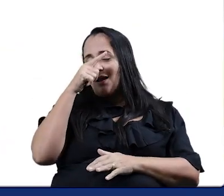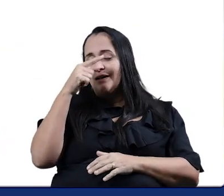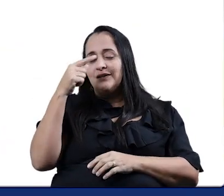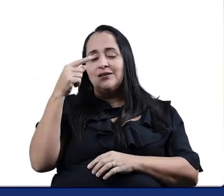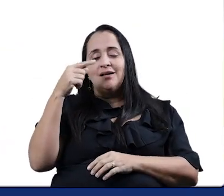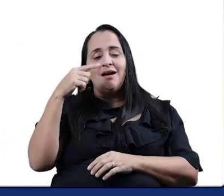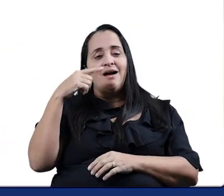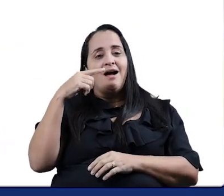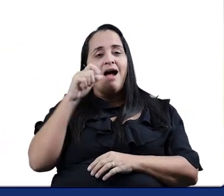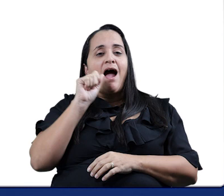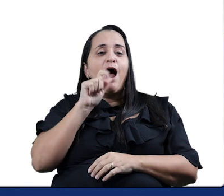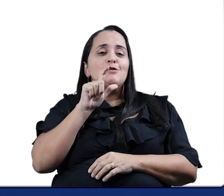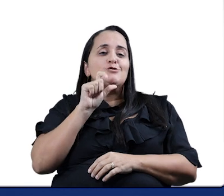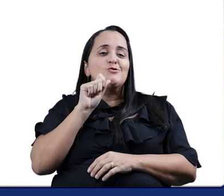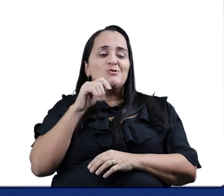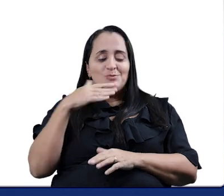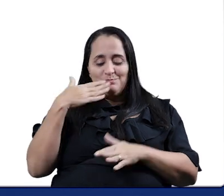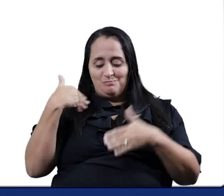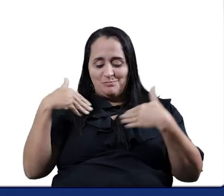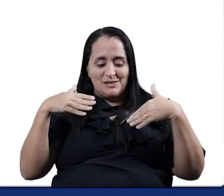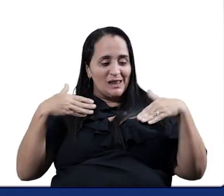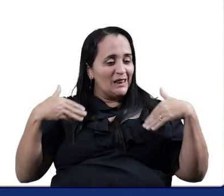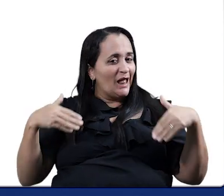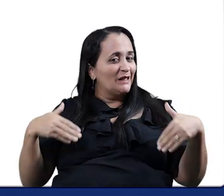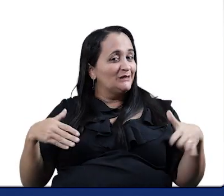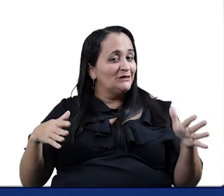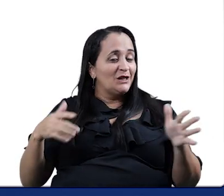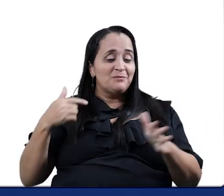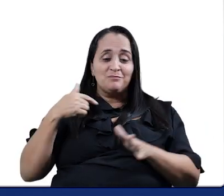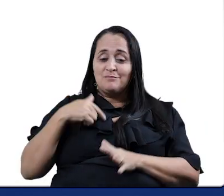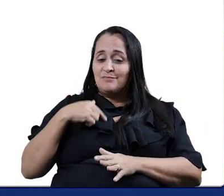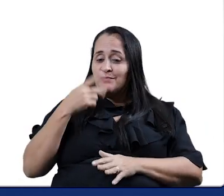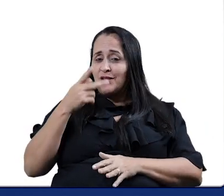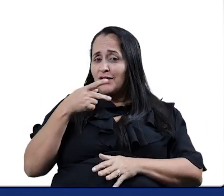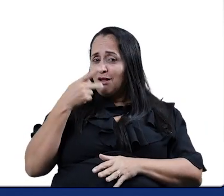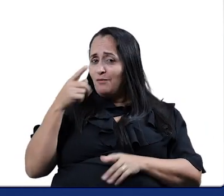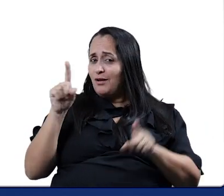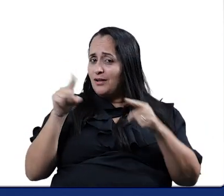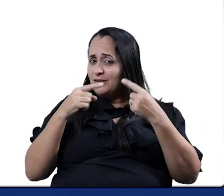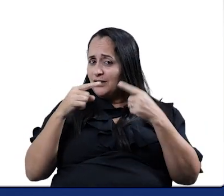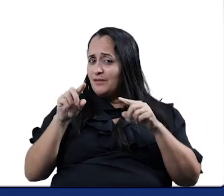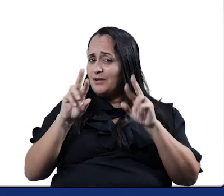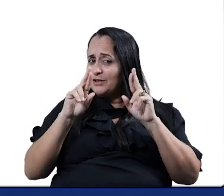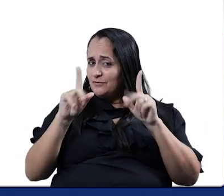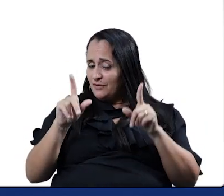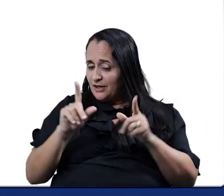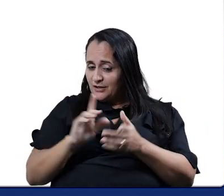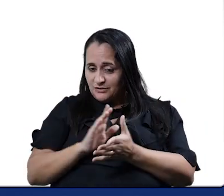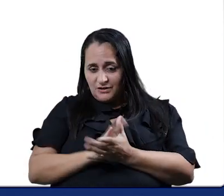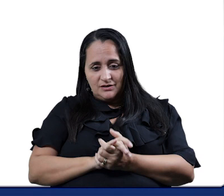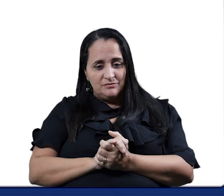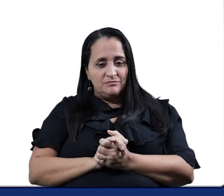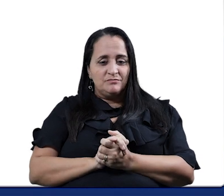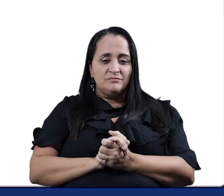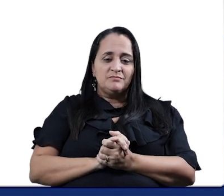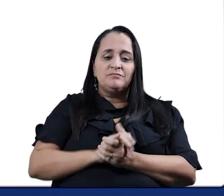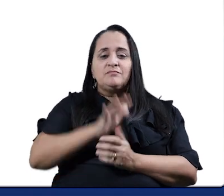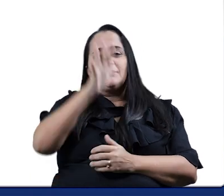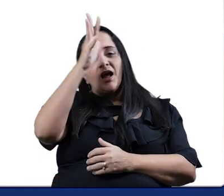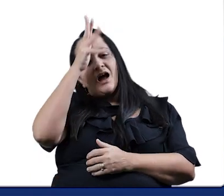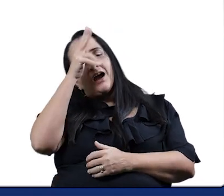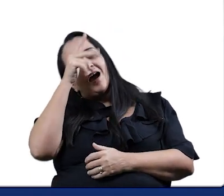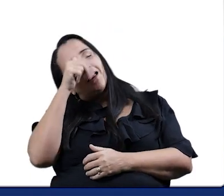E a galinha pintadinha e o galo carijó, que eu cantava quando era pequena, era um pouco diferente. Que é assim. A